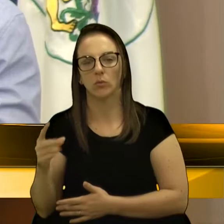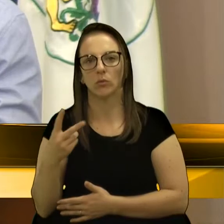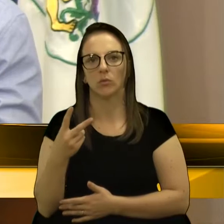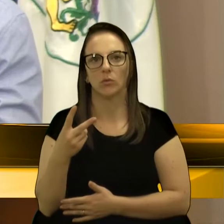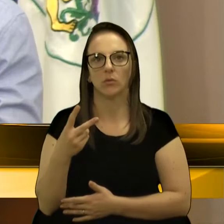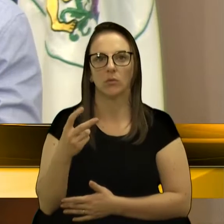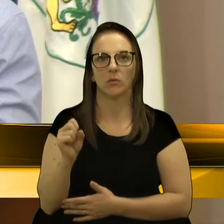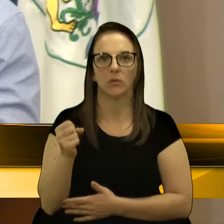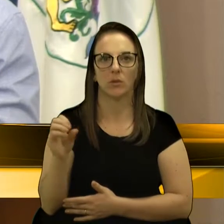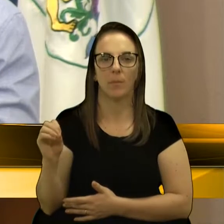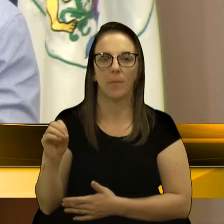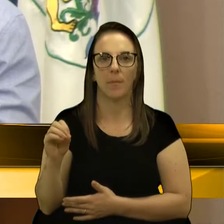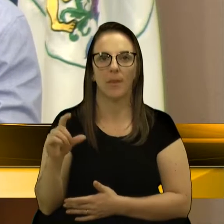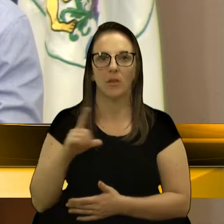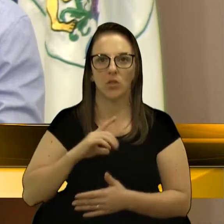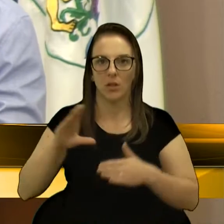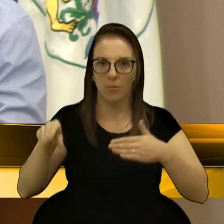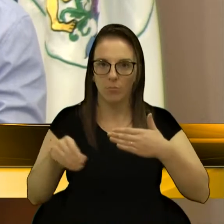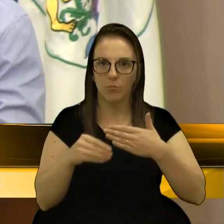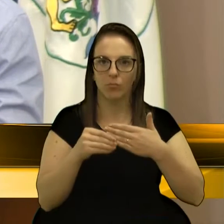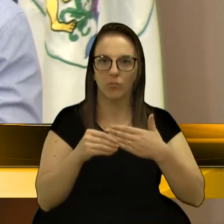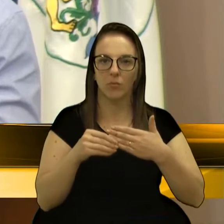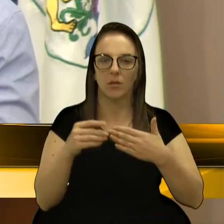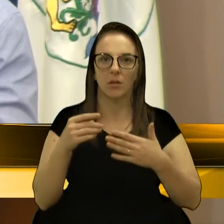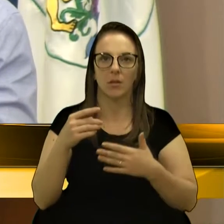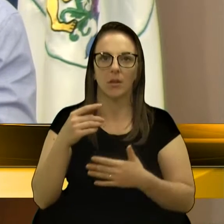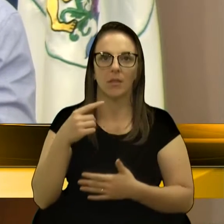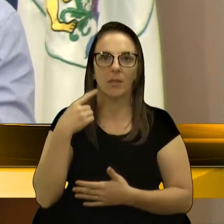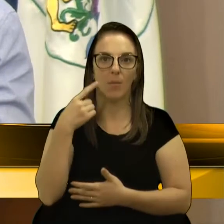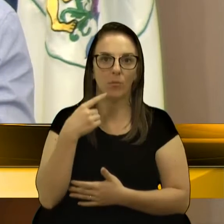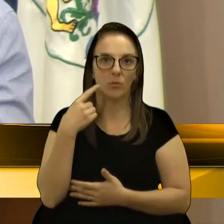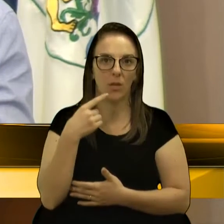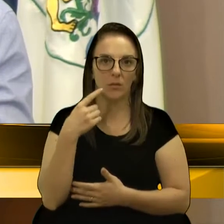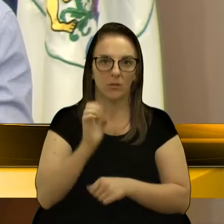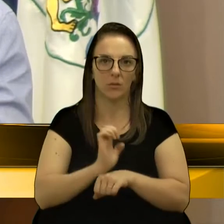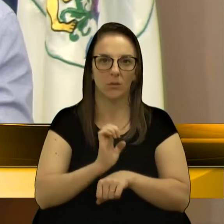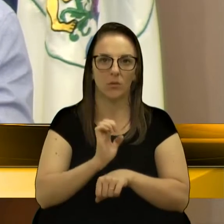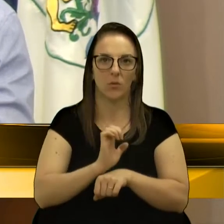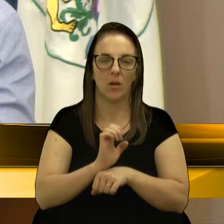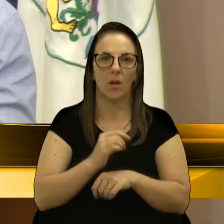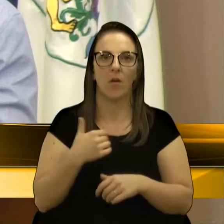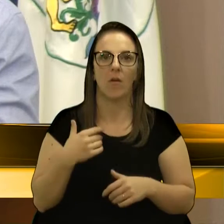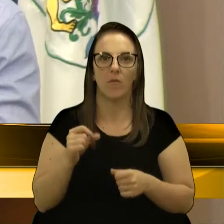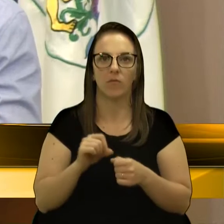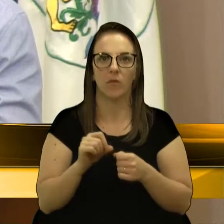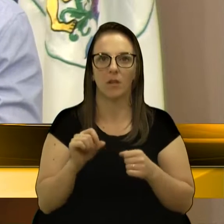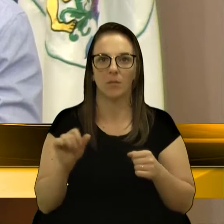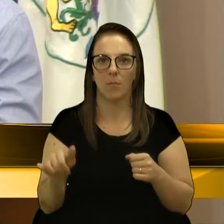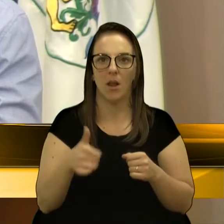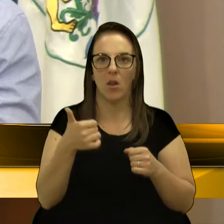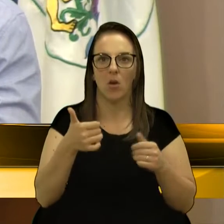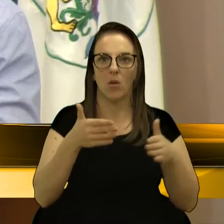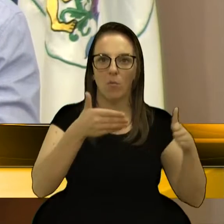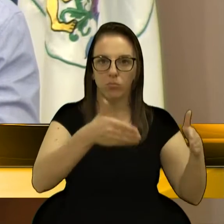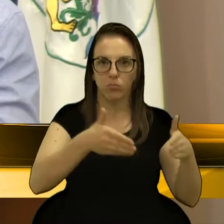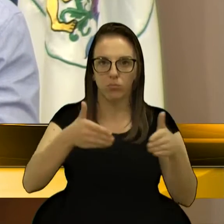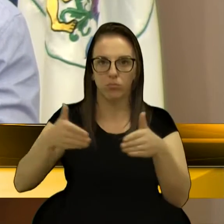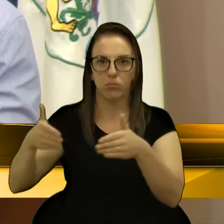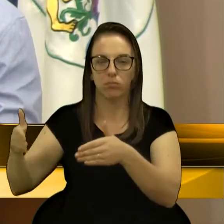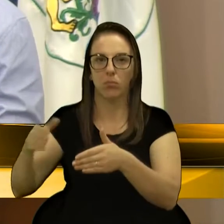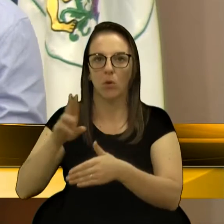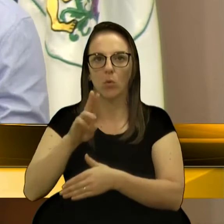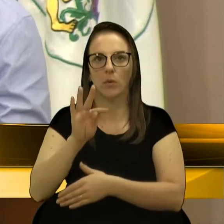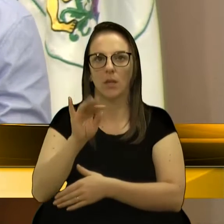parlamentares estaduais, 3 milhões e 500, para habilitações de leitos de UTI e 162 mil de